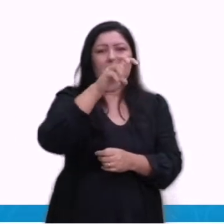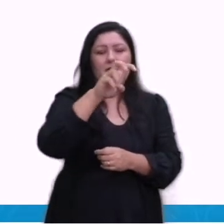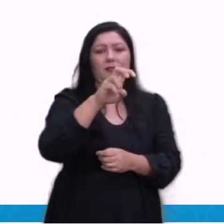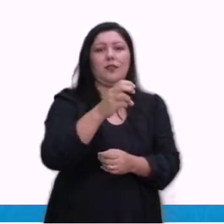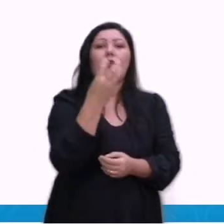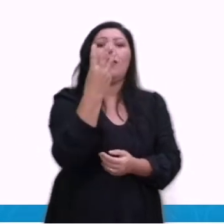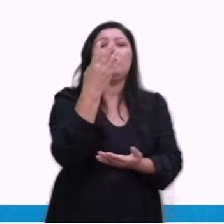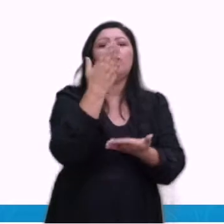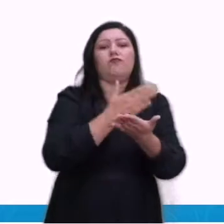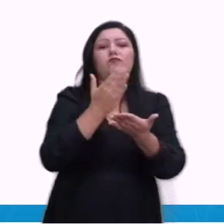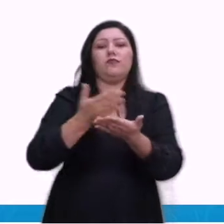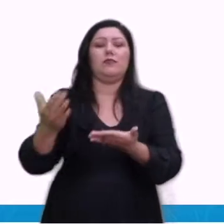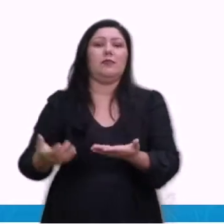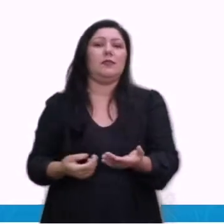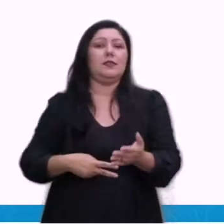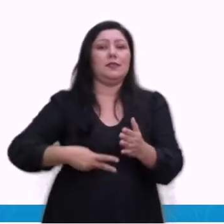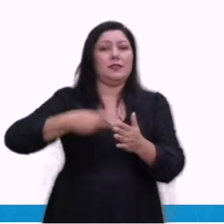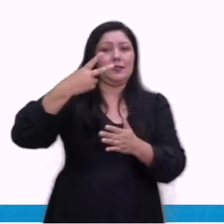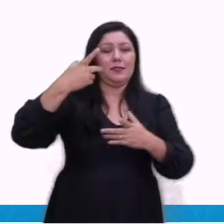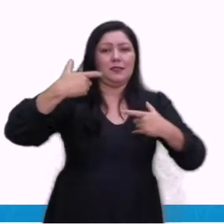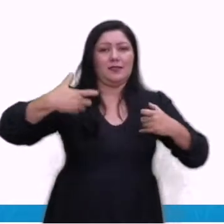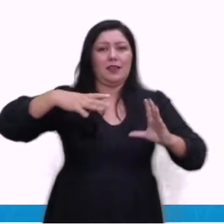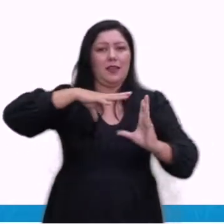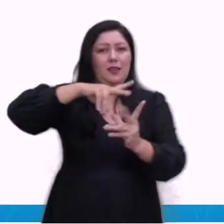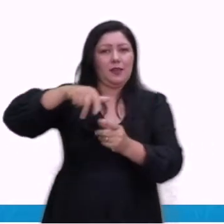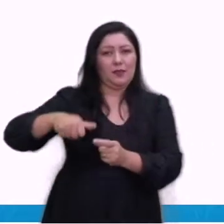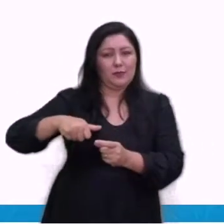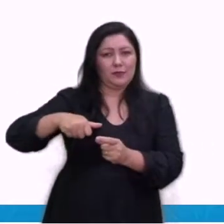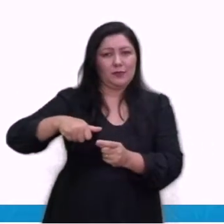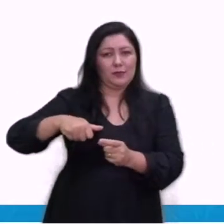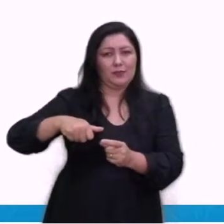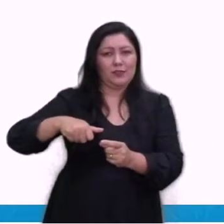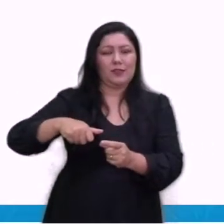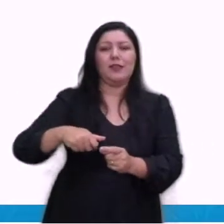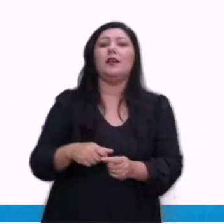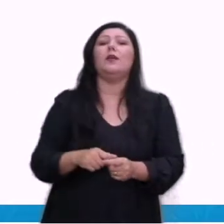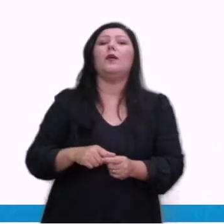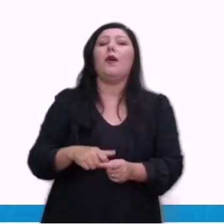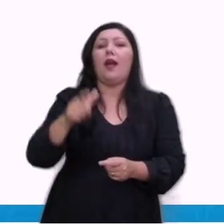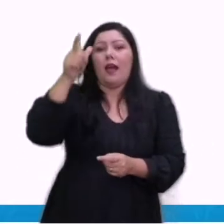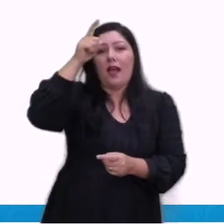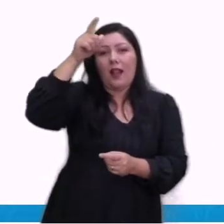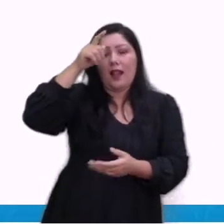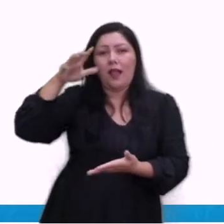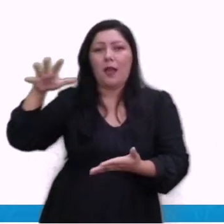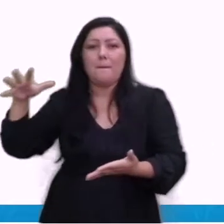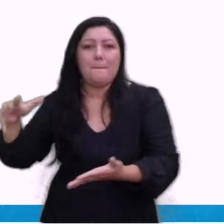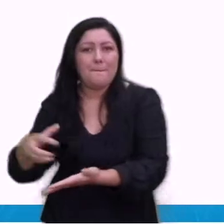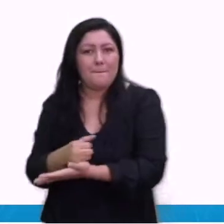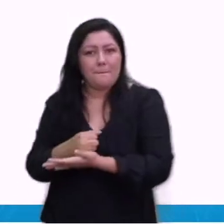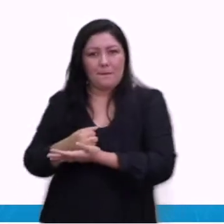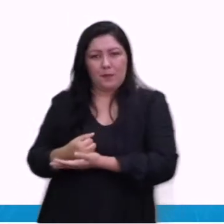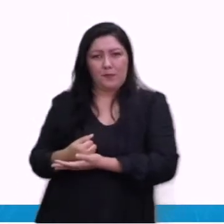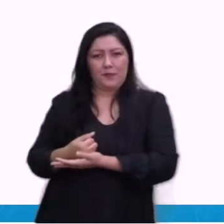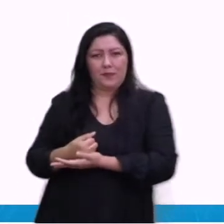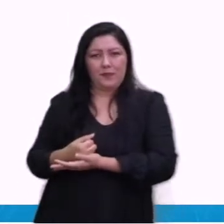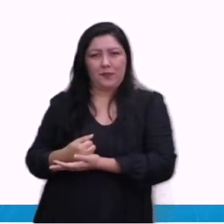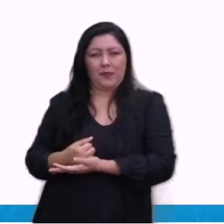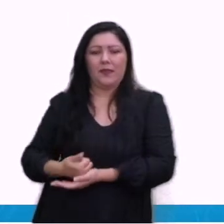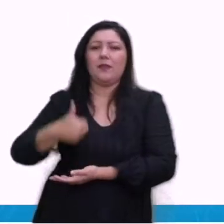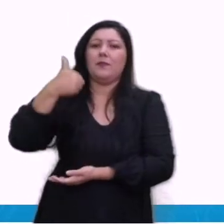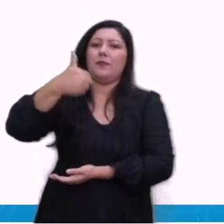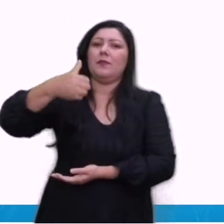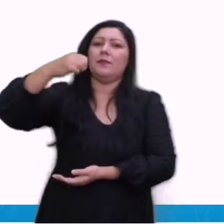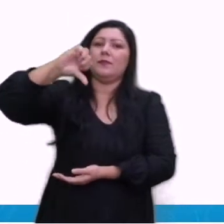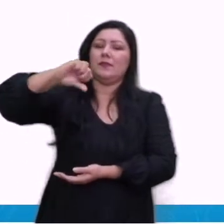A Segunda Guerra Mundial iniciou-se com a invasão da Polônia pela Alemanha no dia 1º de setembro de 1939